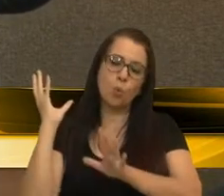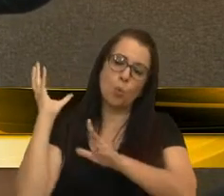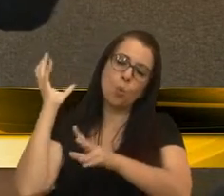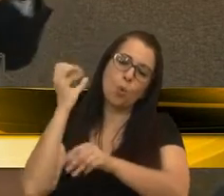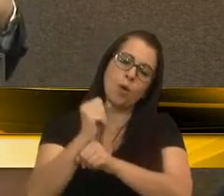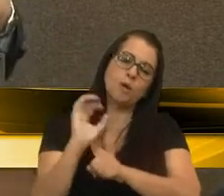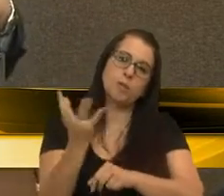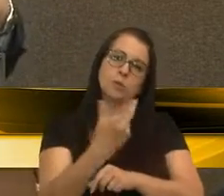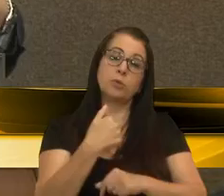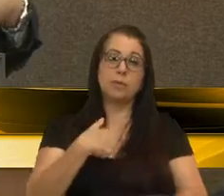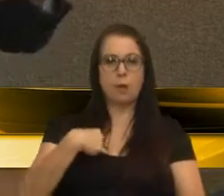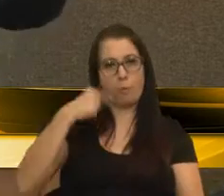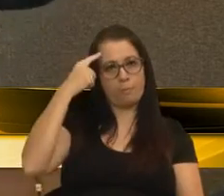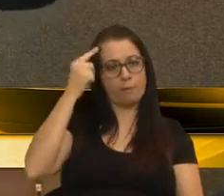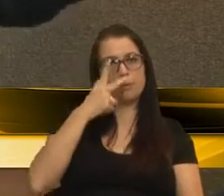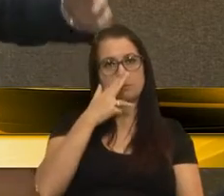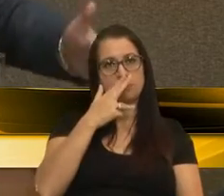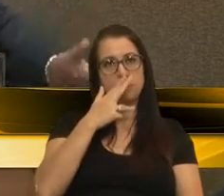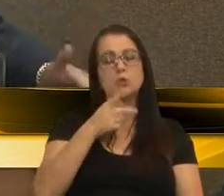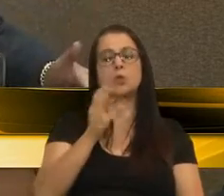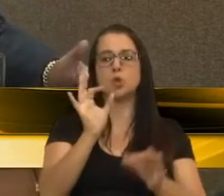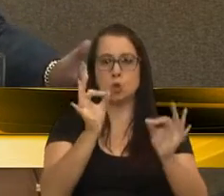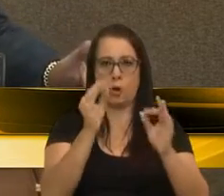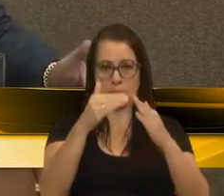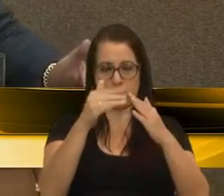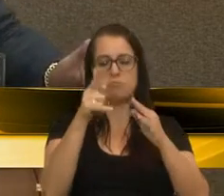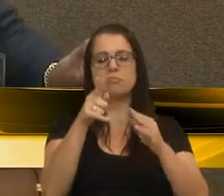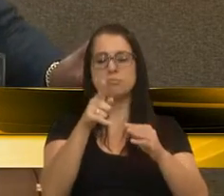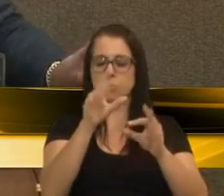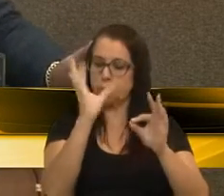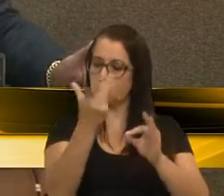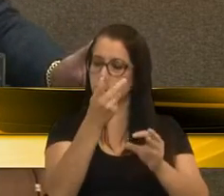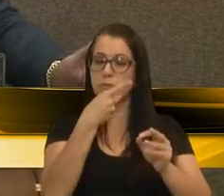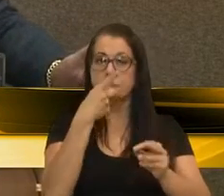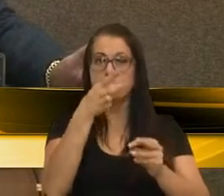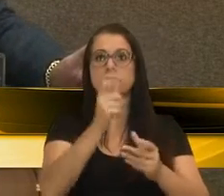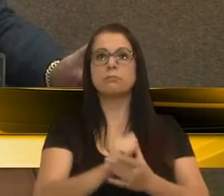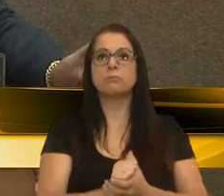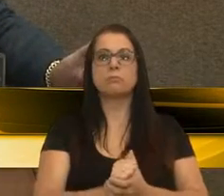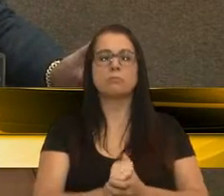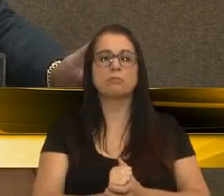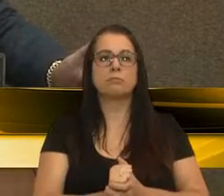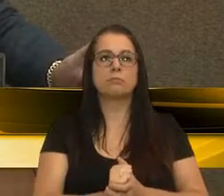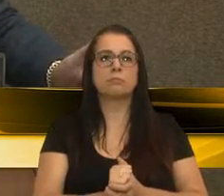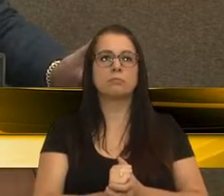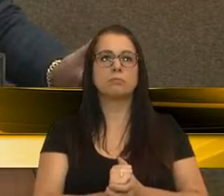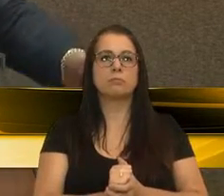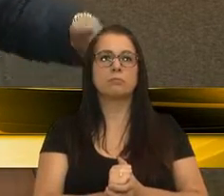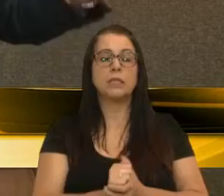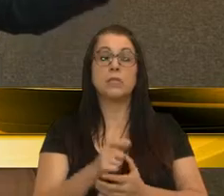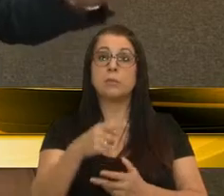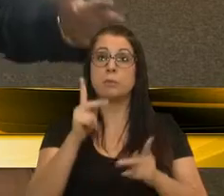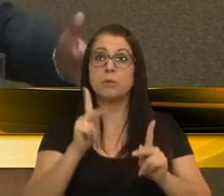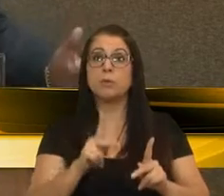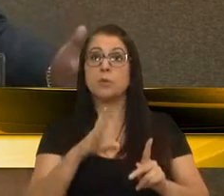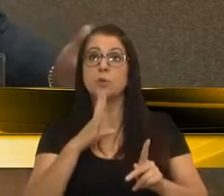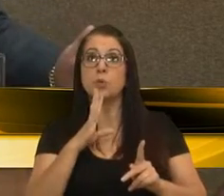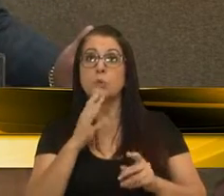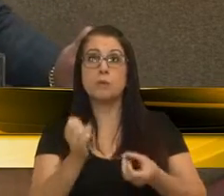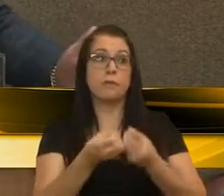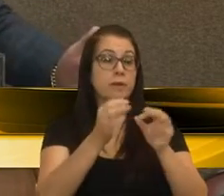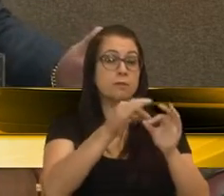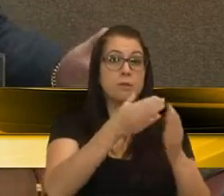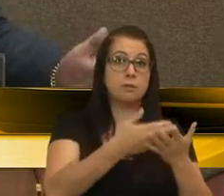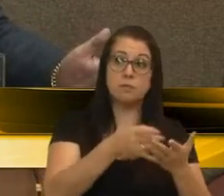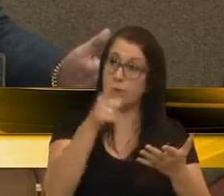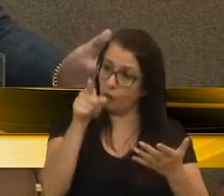aquilo que eu penso. Então, quero dizer que concordo 100% com a sua manifestação. E se alguém que conhece a Festa da